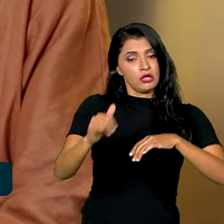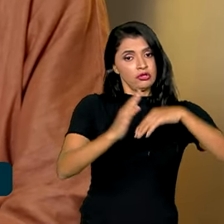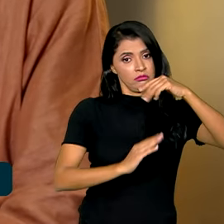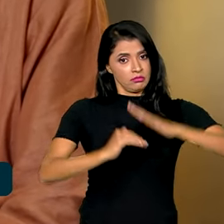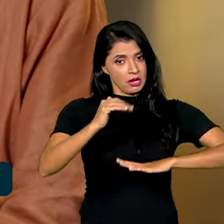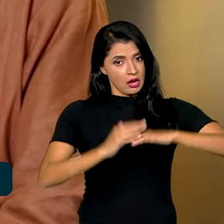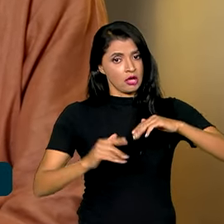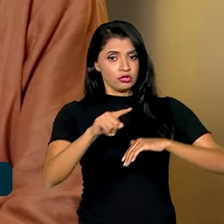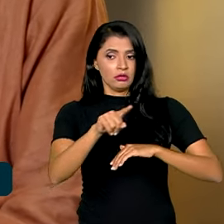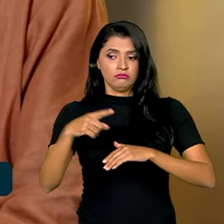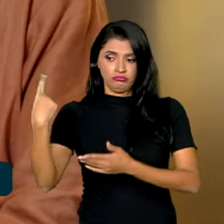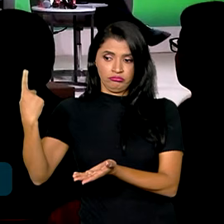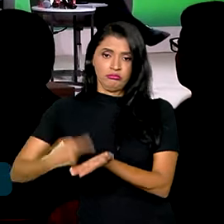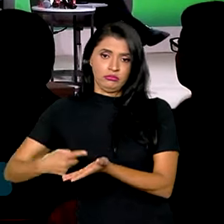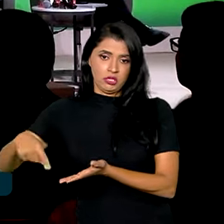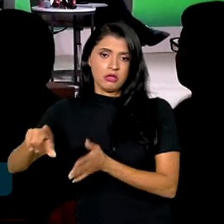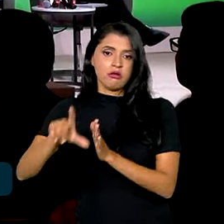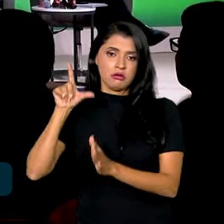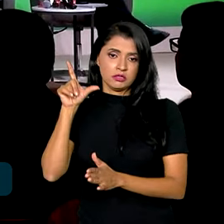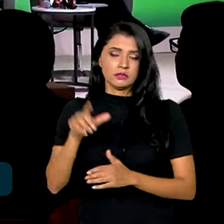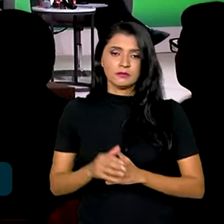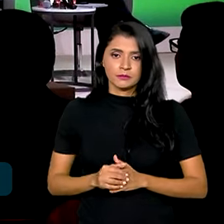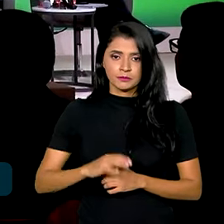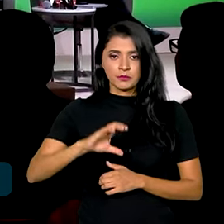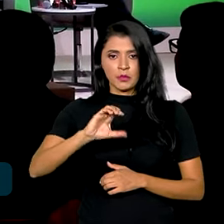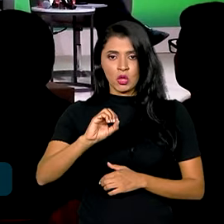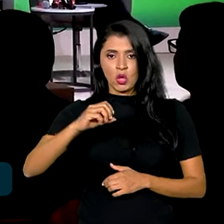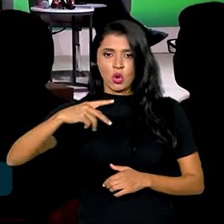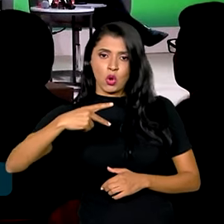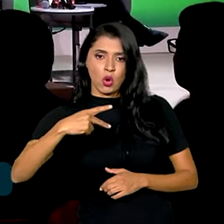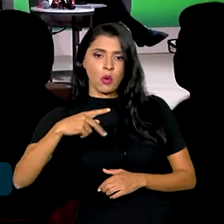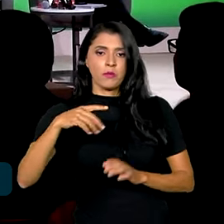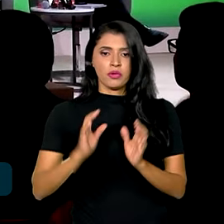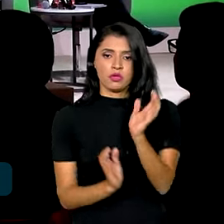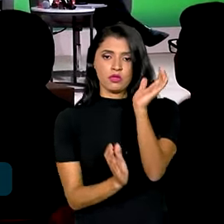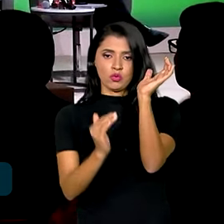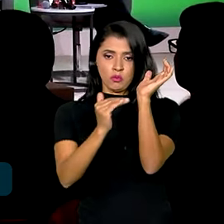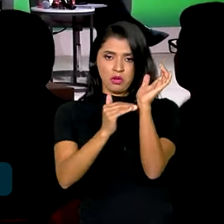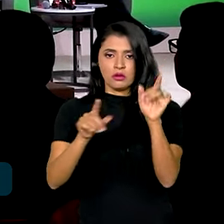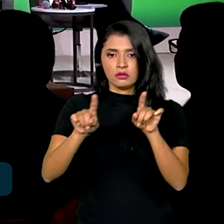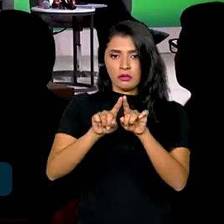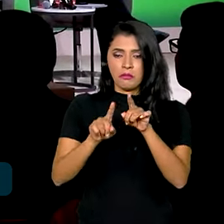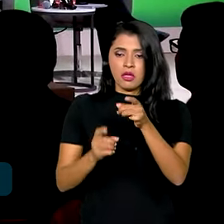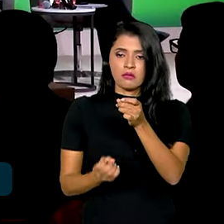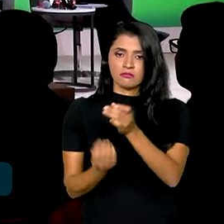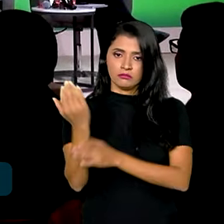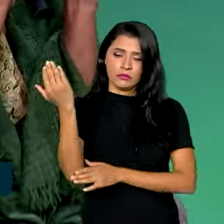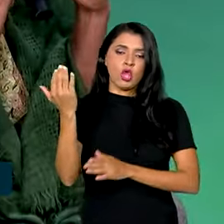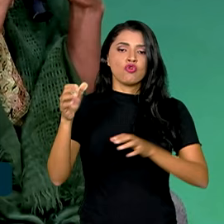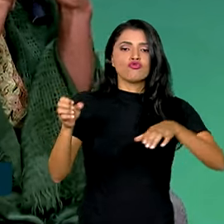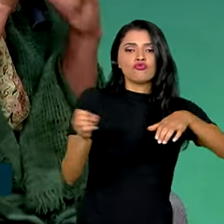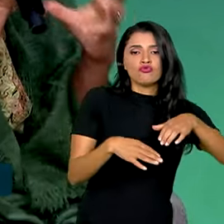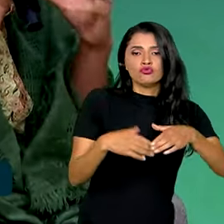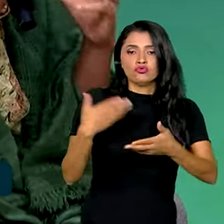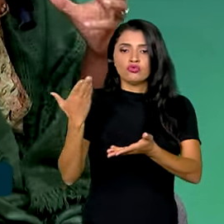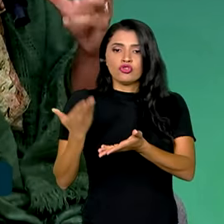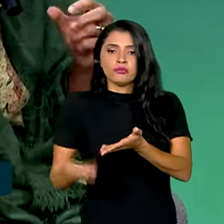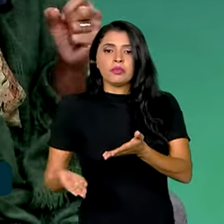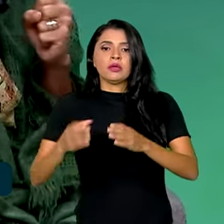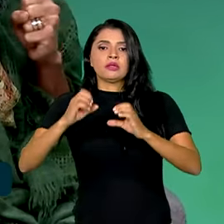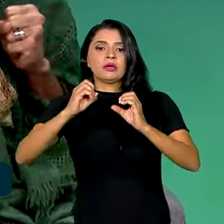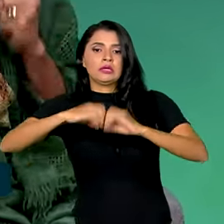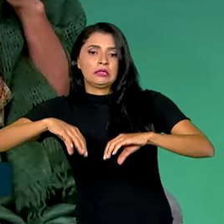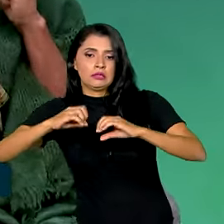ações com as quais nos comprometemos. A COP de Dubai também resultou na aprovação de um fundo de perdas e danos e do objetivo